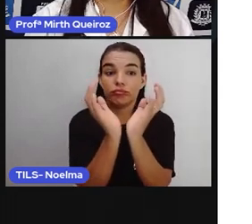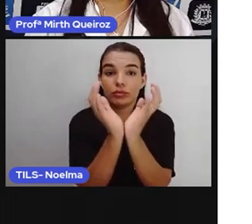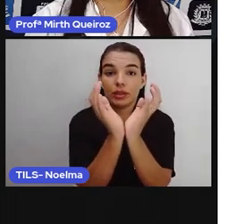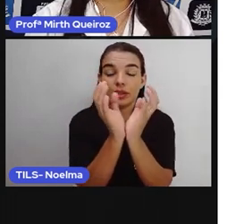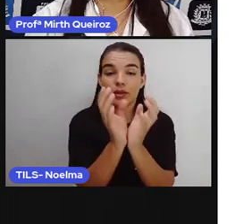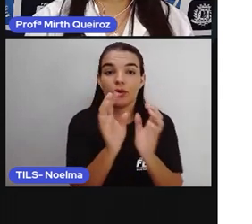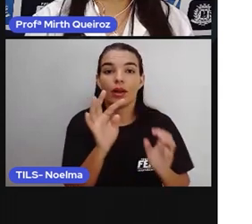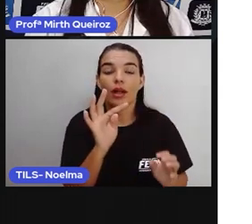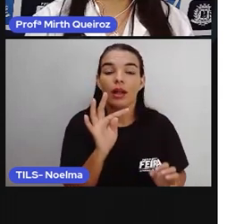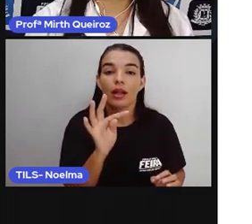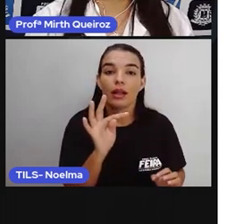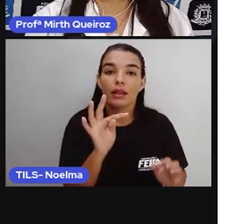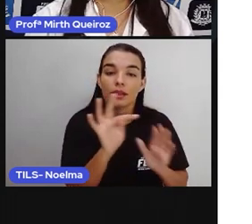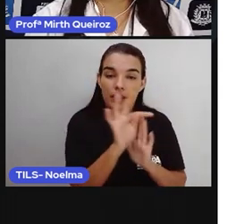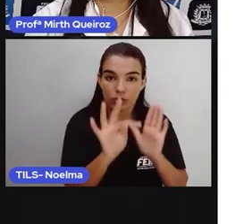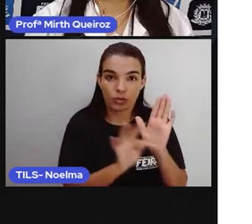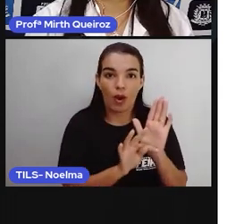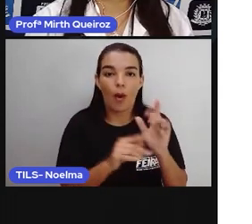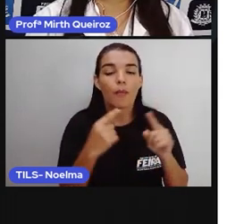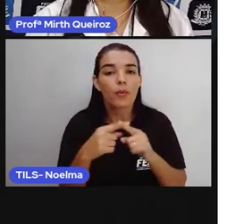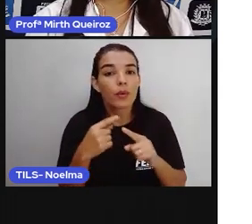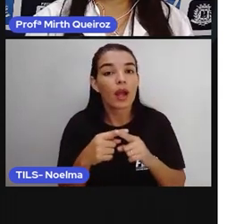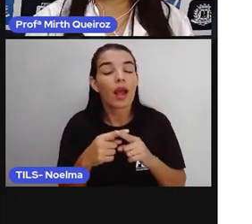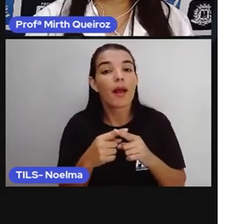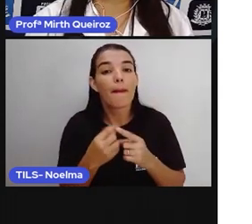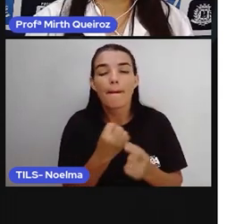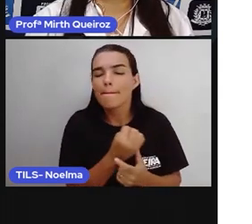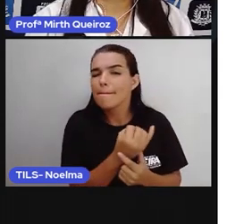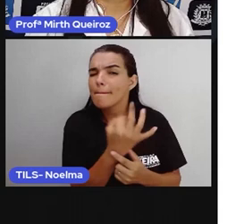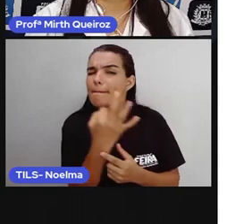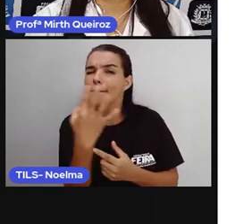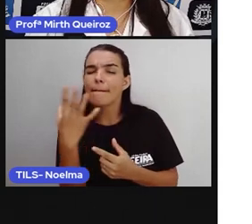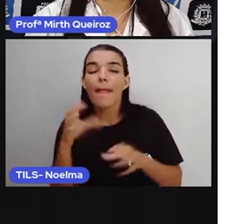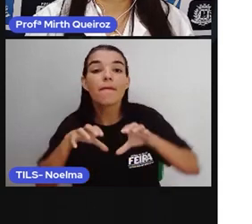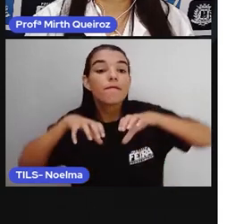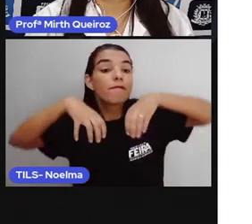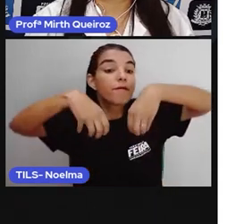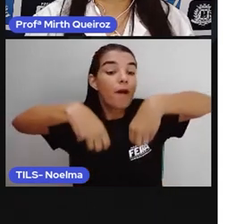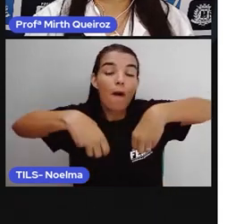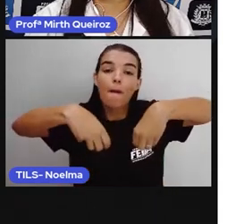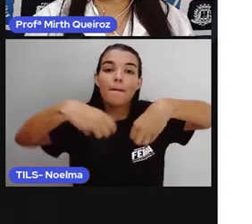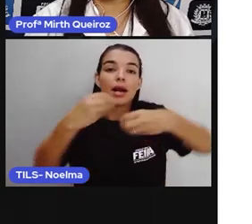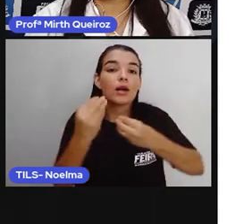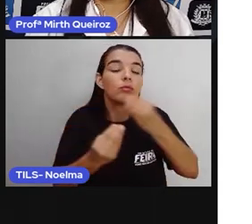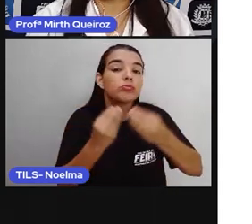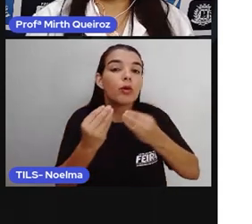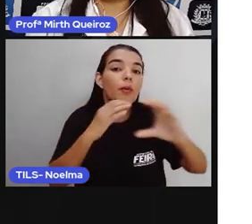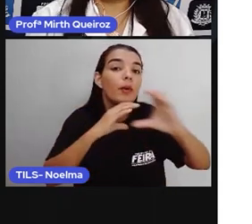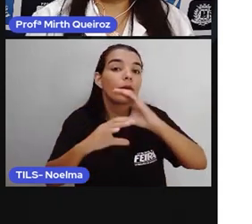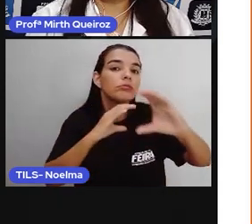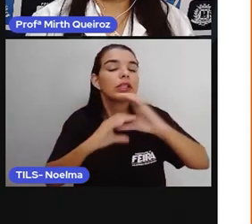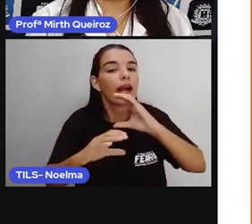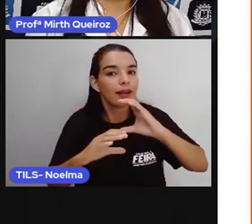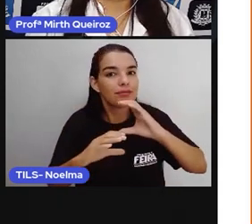são meios que a gente utiliza para a gente se comunicar. Existem inúmeros tipos de gêneros textuais.